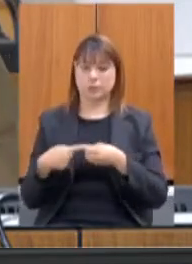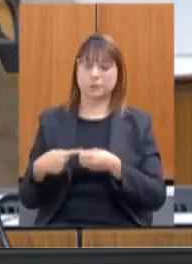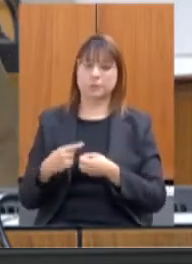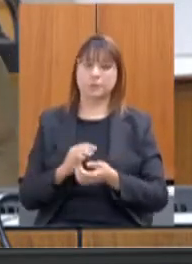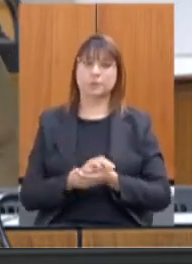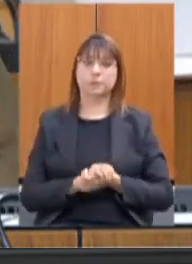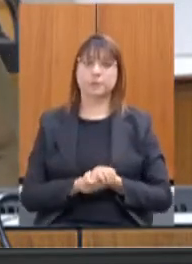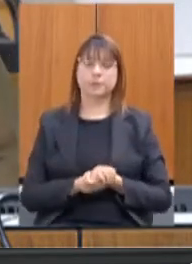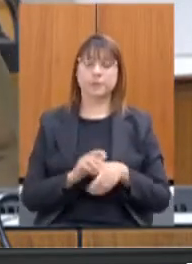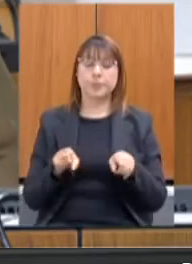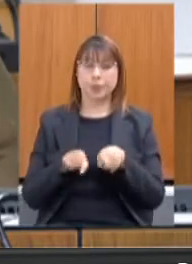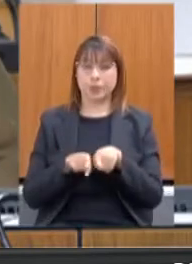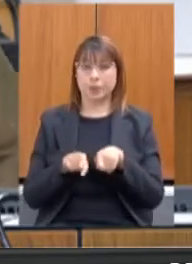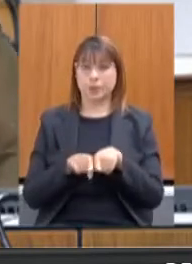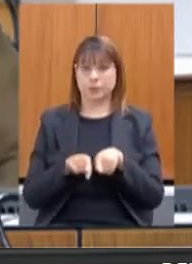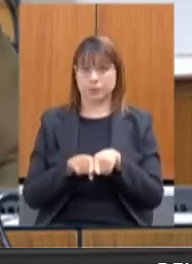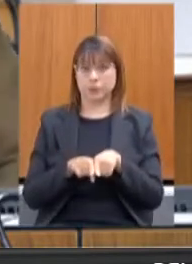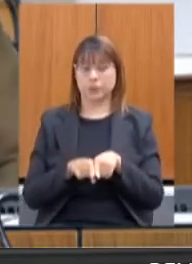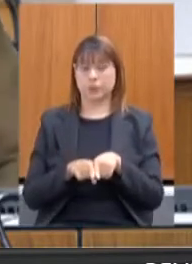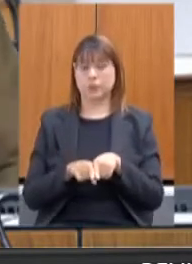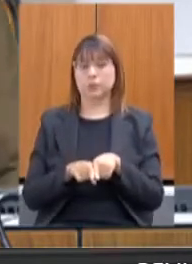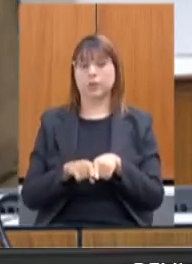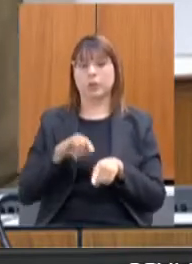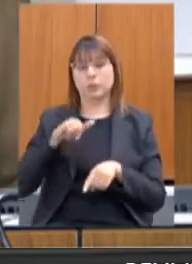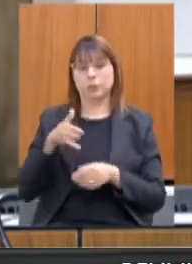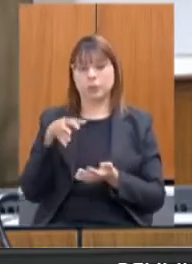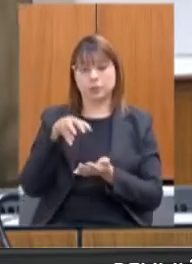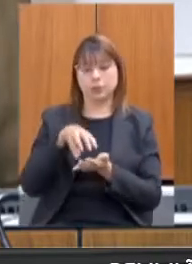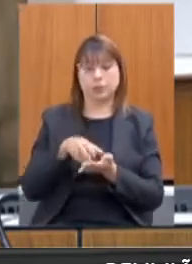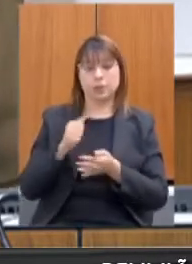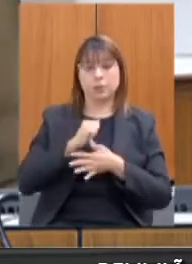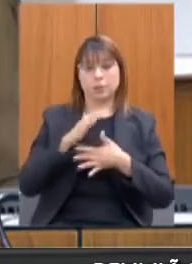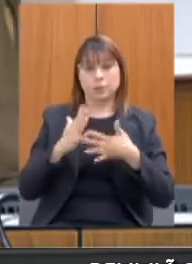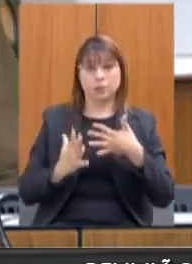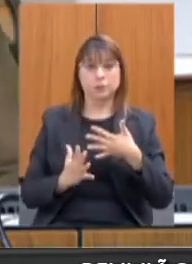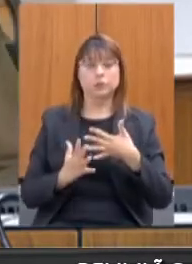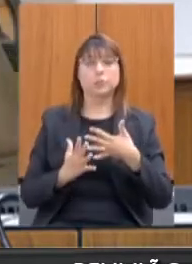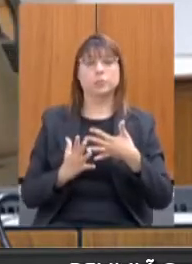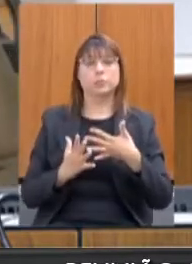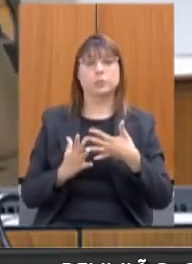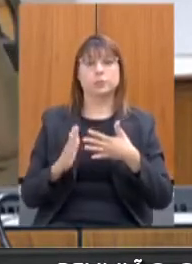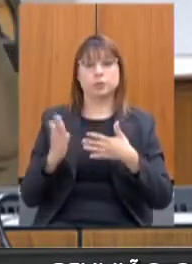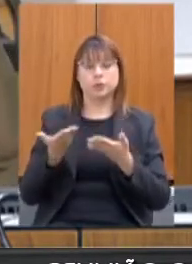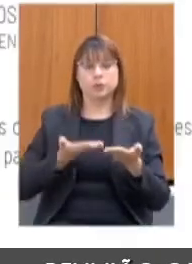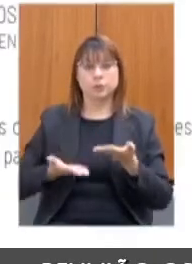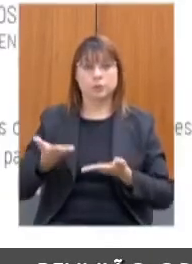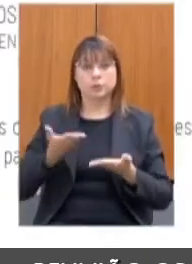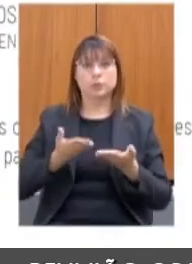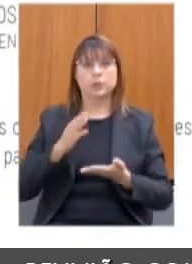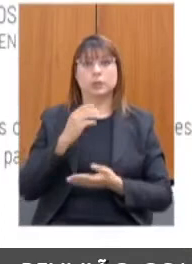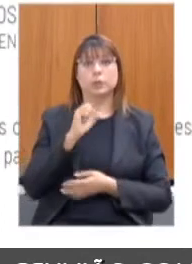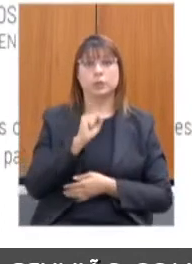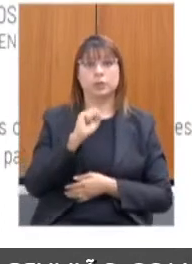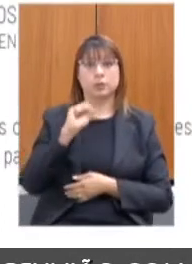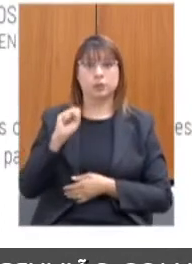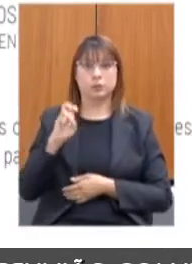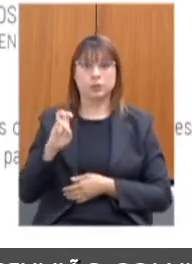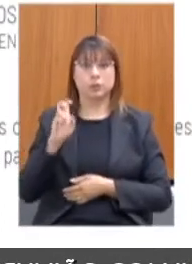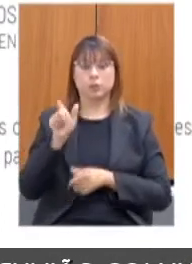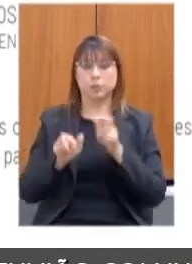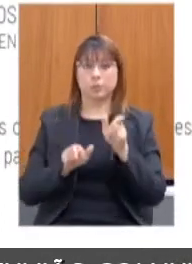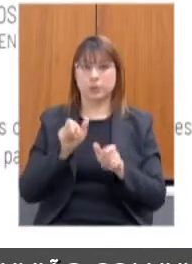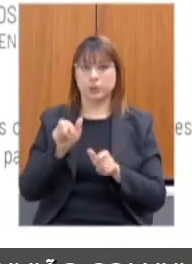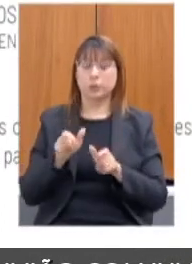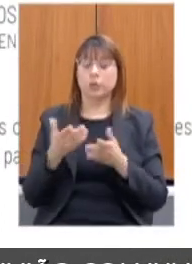Fizemos também, através da Central de Libras, atendimentos remotos a 885 pessoas. O que é isso?